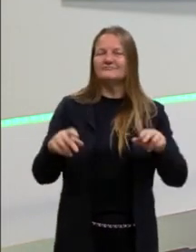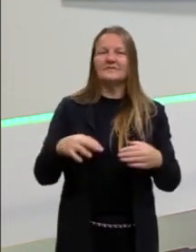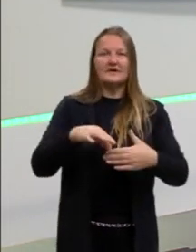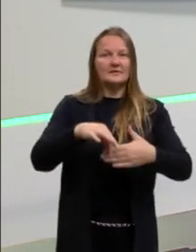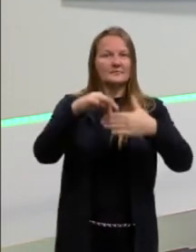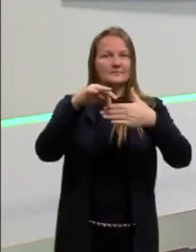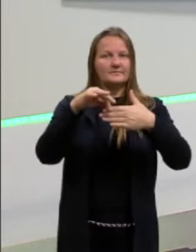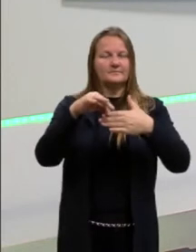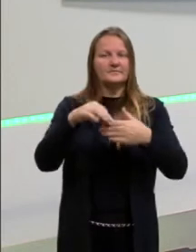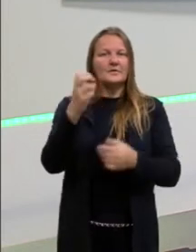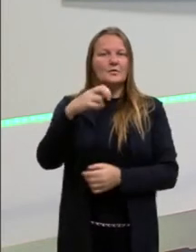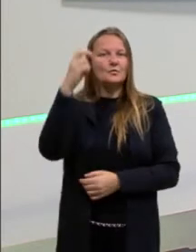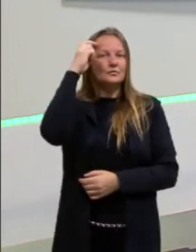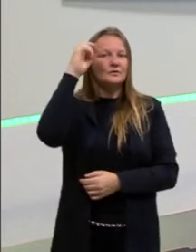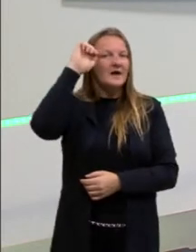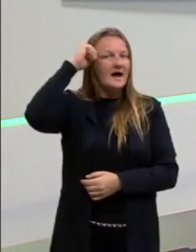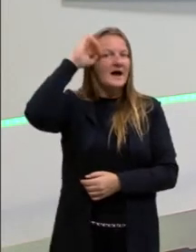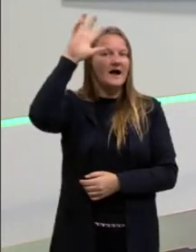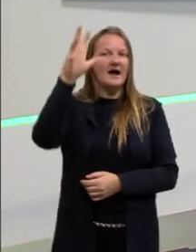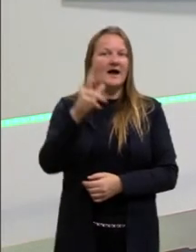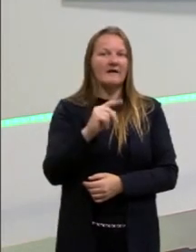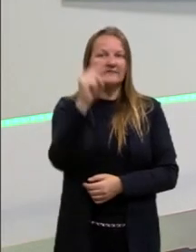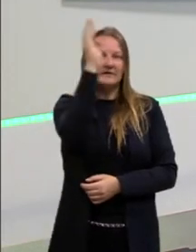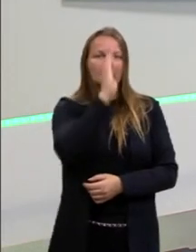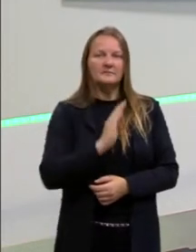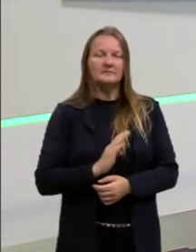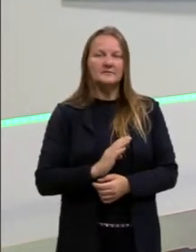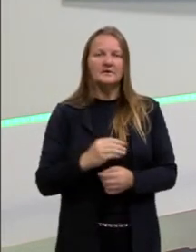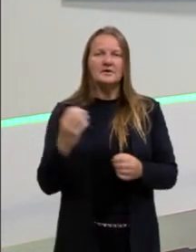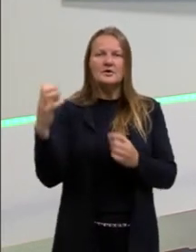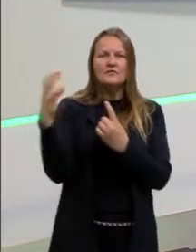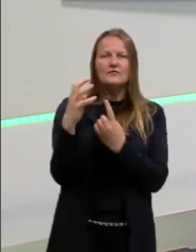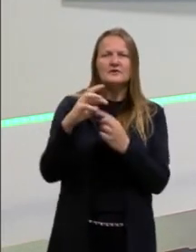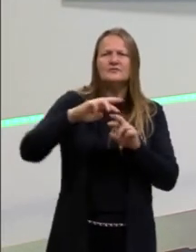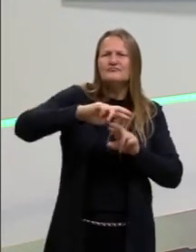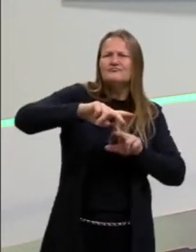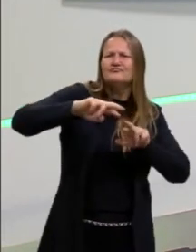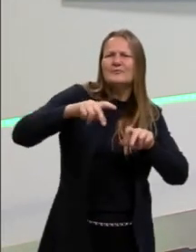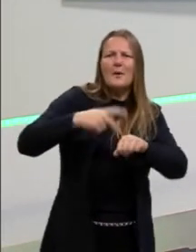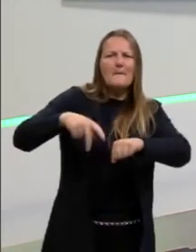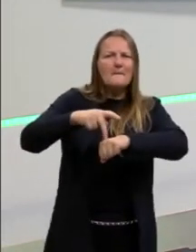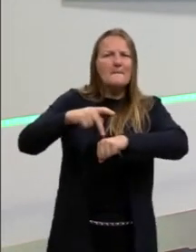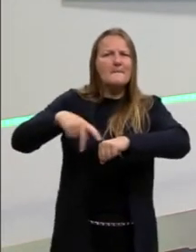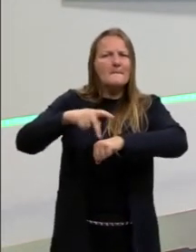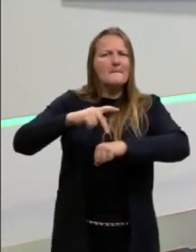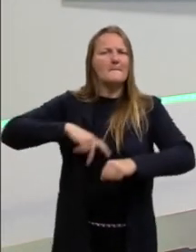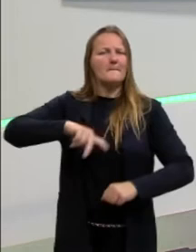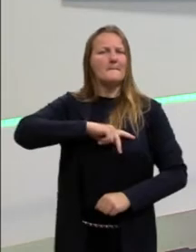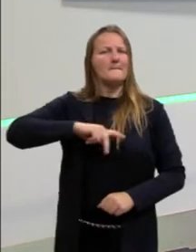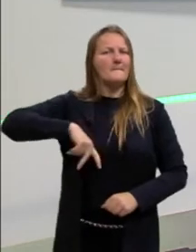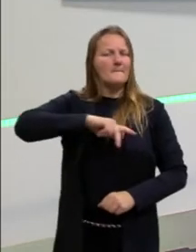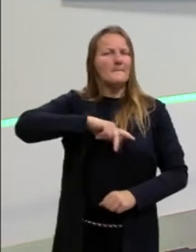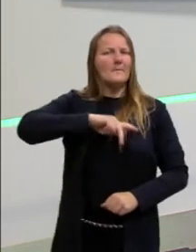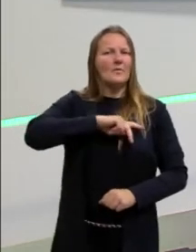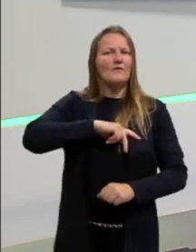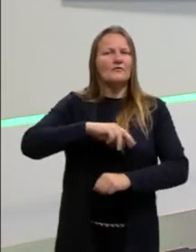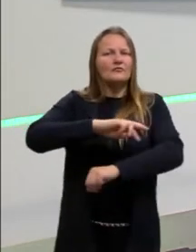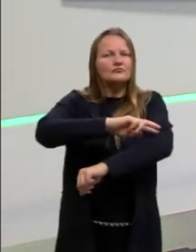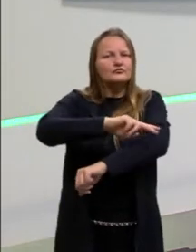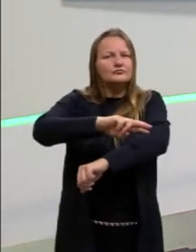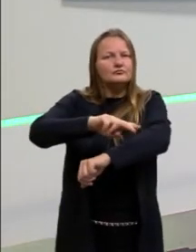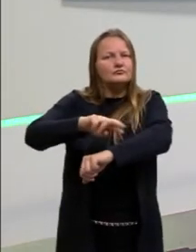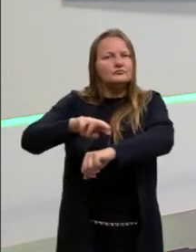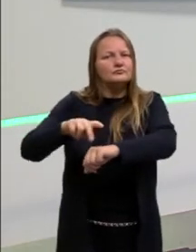que essa cultura afro-brasileira tem influência de diversos povos africanos, muitas etnias diferentes.